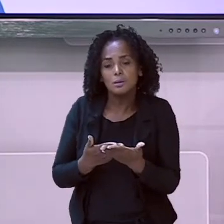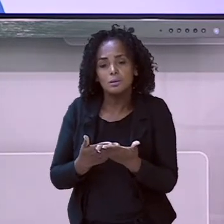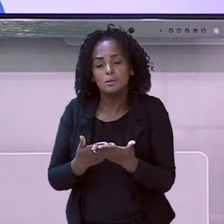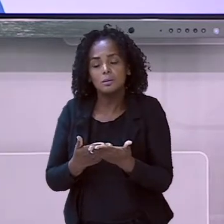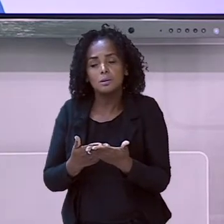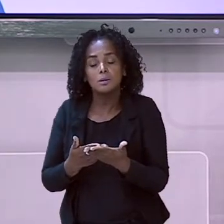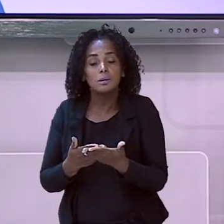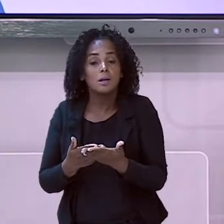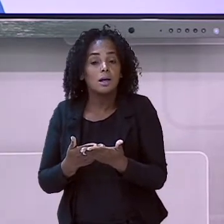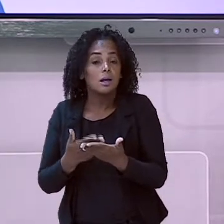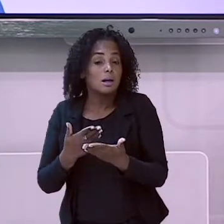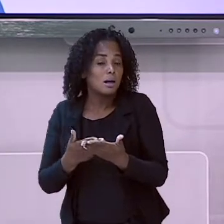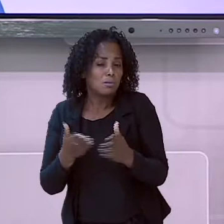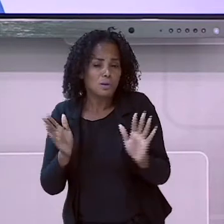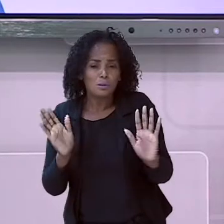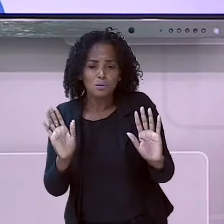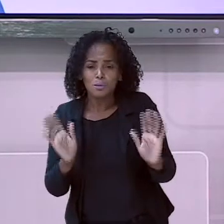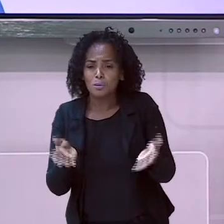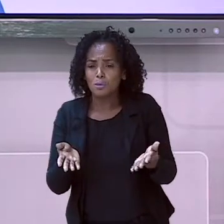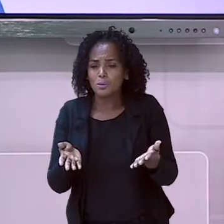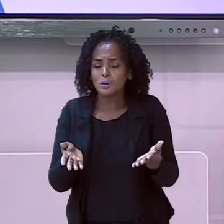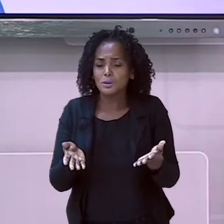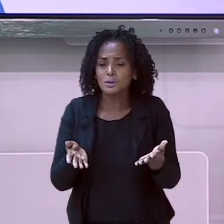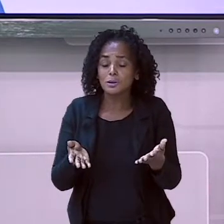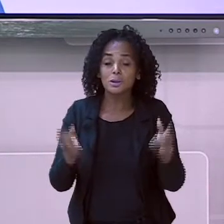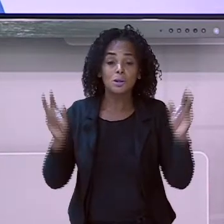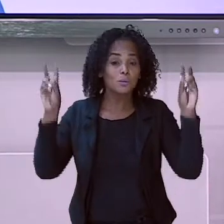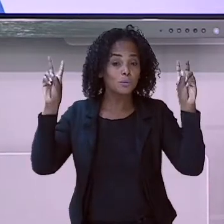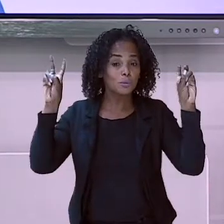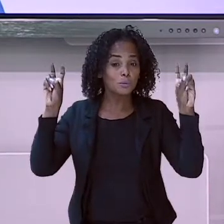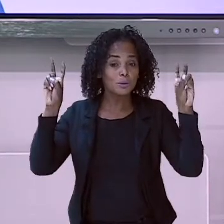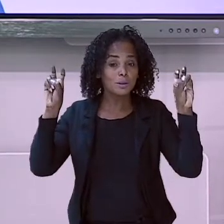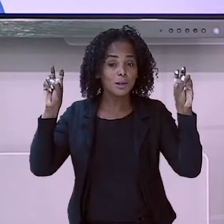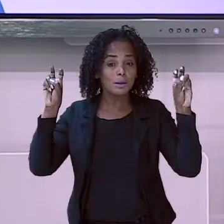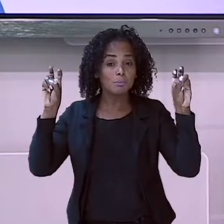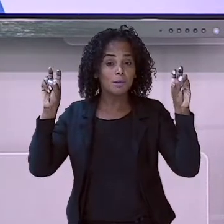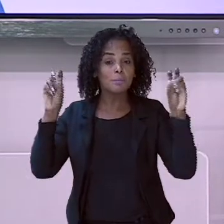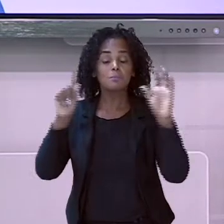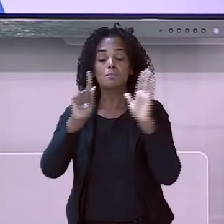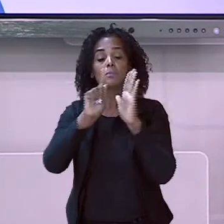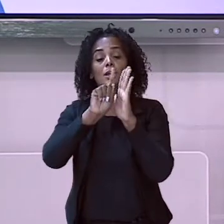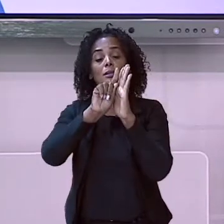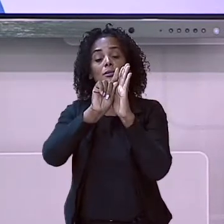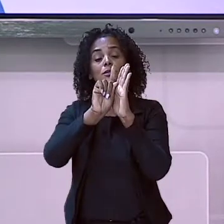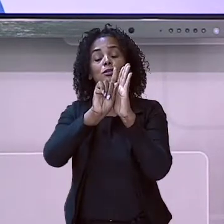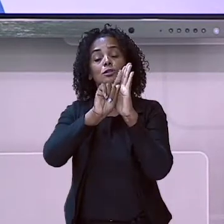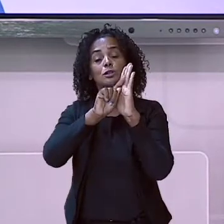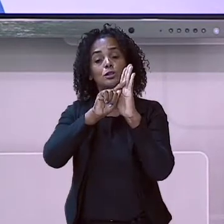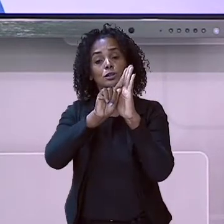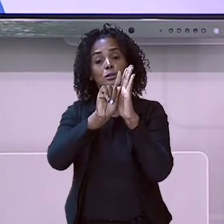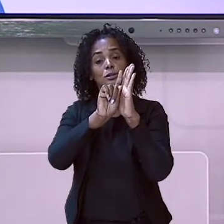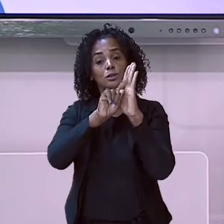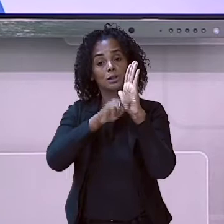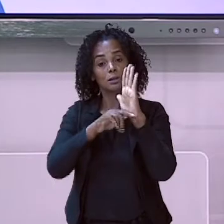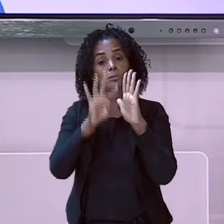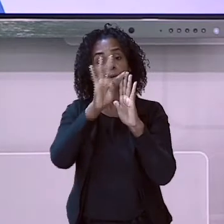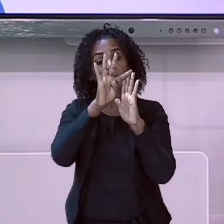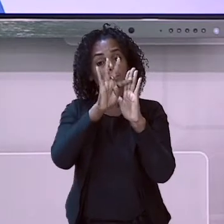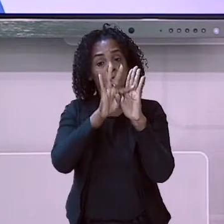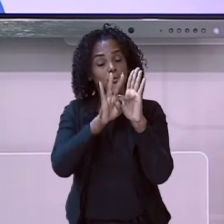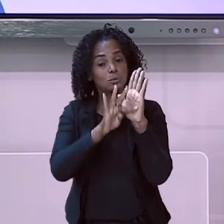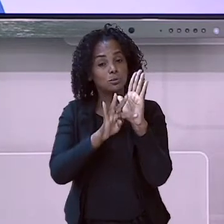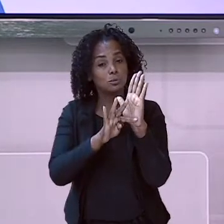escrita e nós vamos falar sobre o gênero textual trava-língua. Diferente, não é?